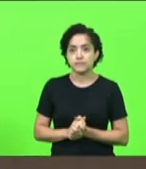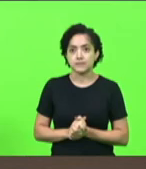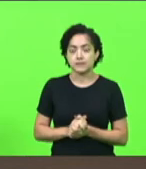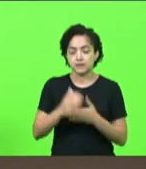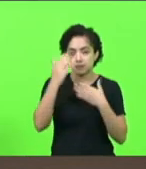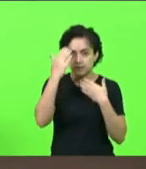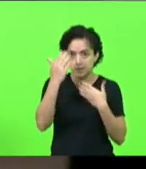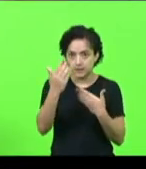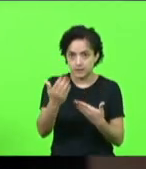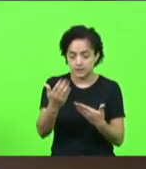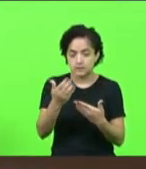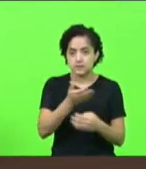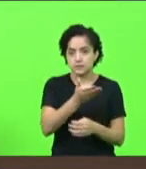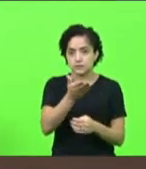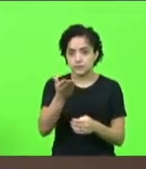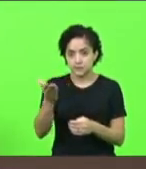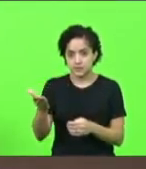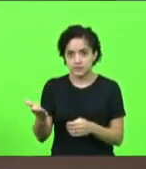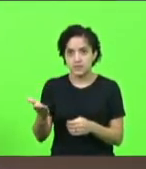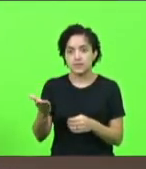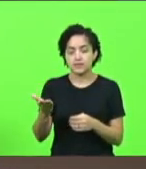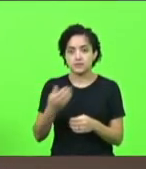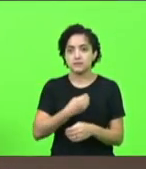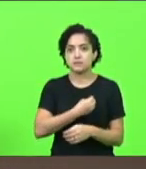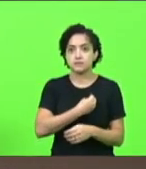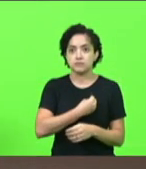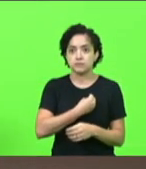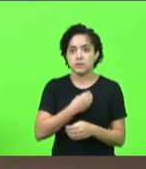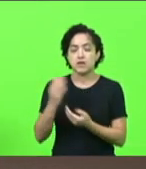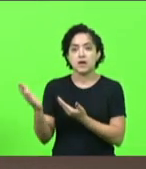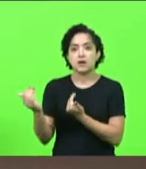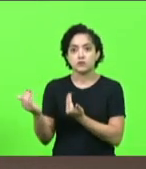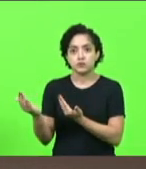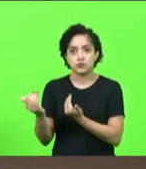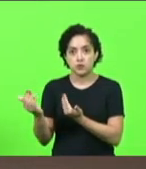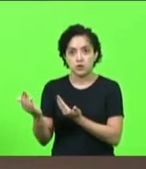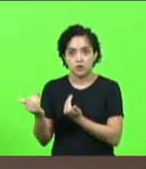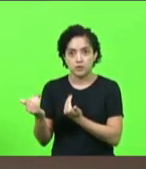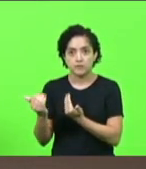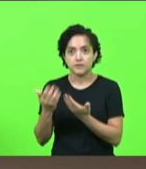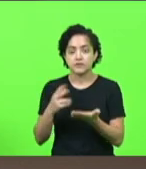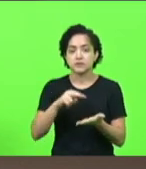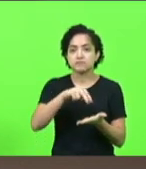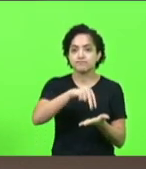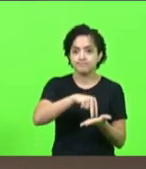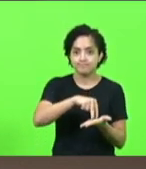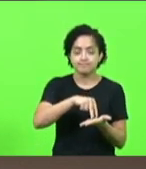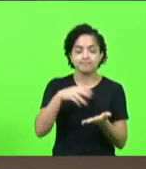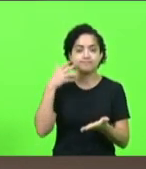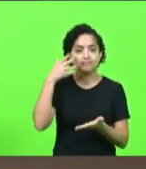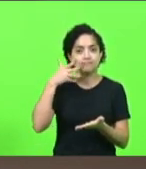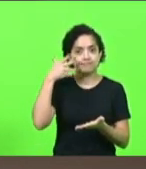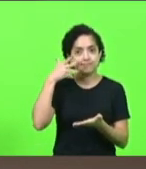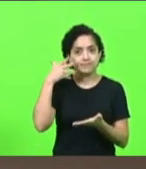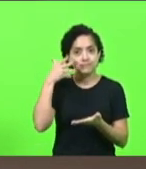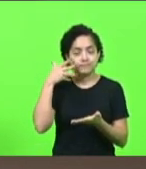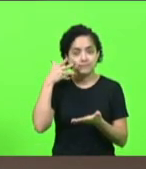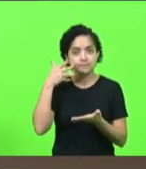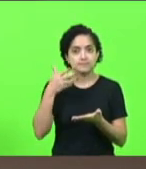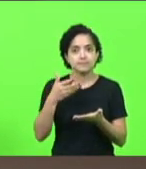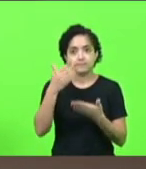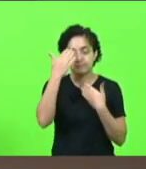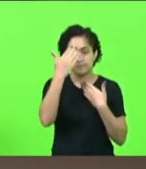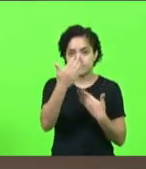agradecendo as senhoras e os senhores também que estiveram aqui aos jovens que fizeram a manifestação muito